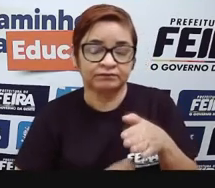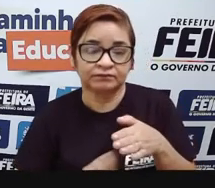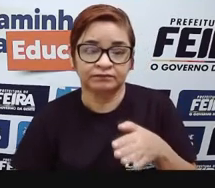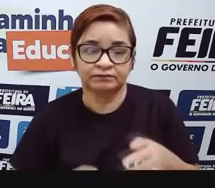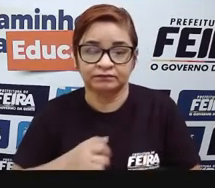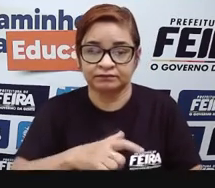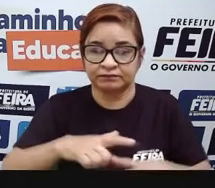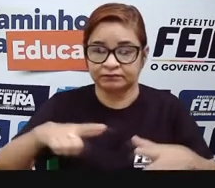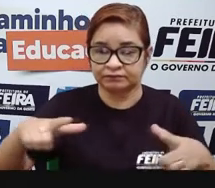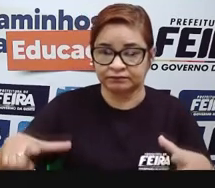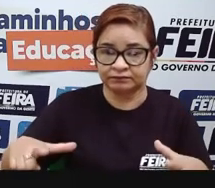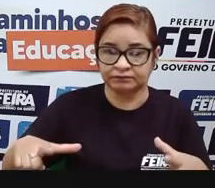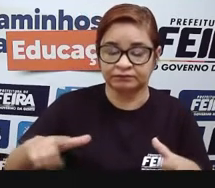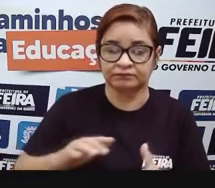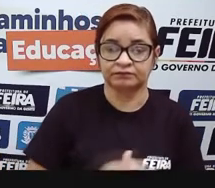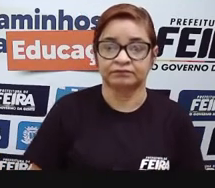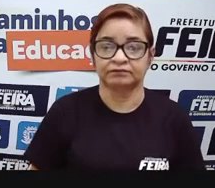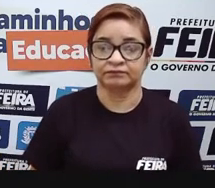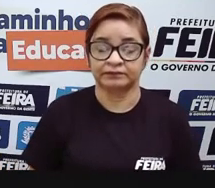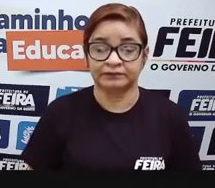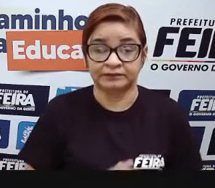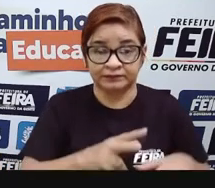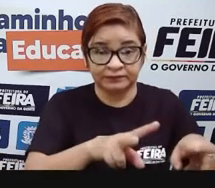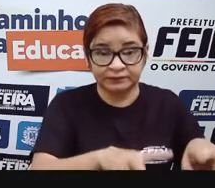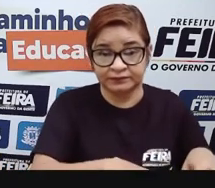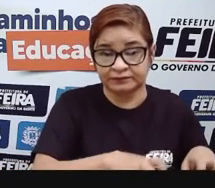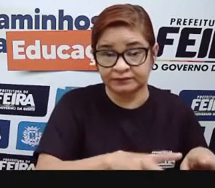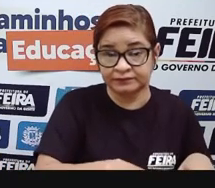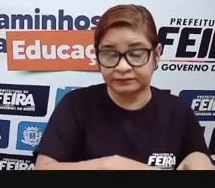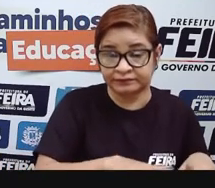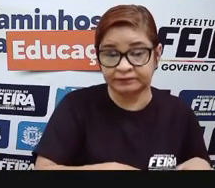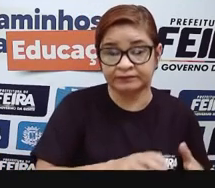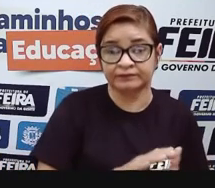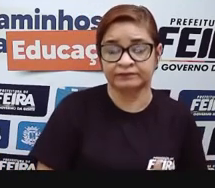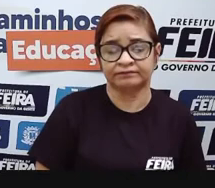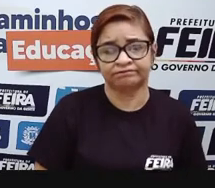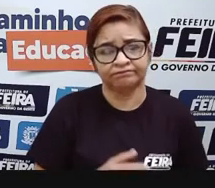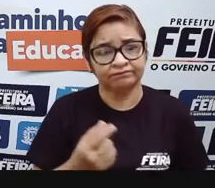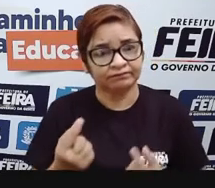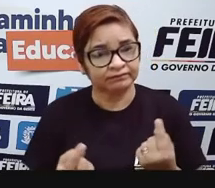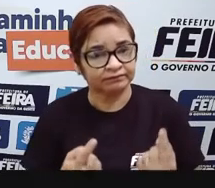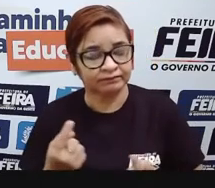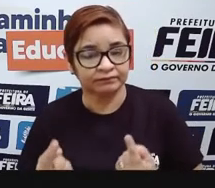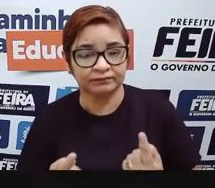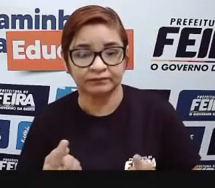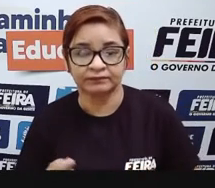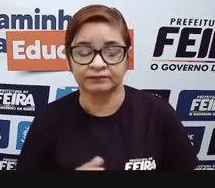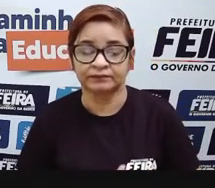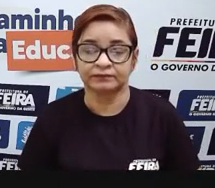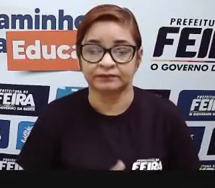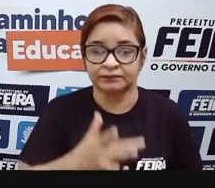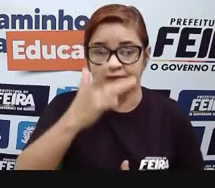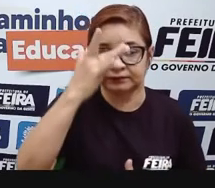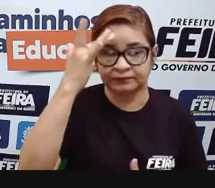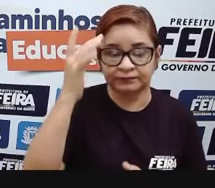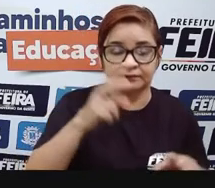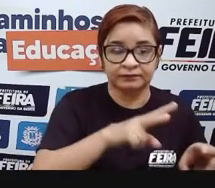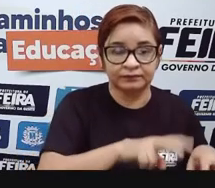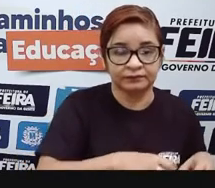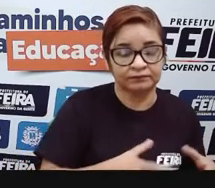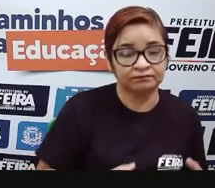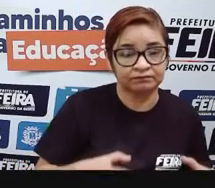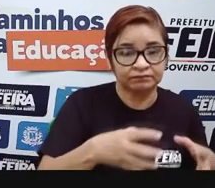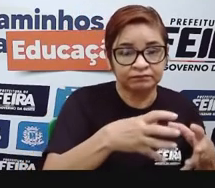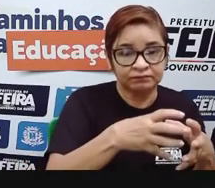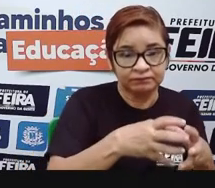cidade toda. A agricultura, ela é responsável pela pequena parcela da economia, né? A população rural é pequena, mas produz uma